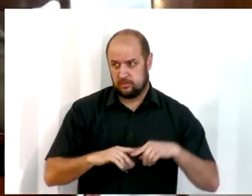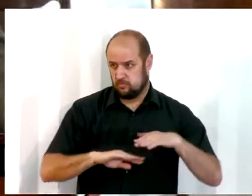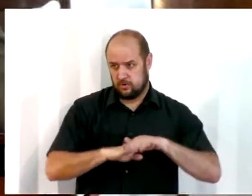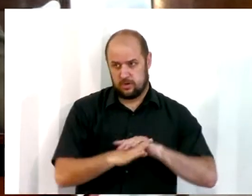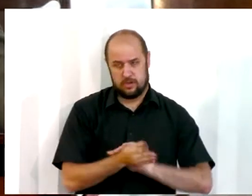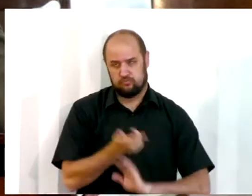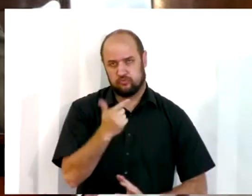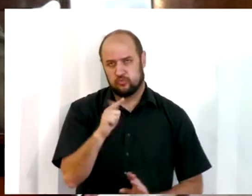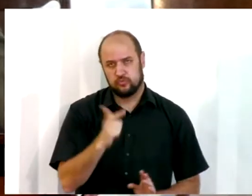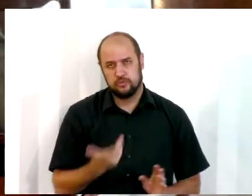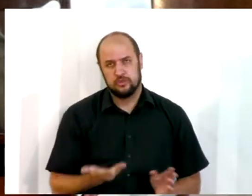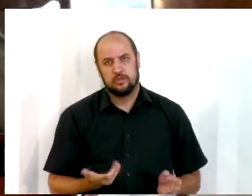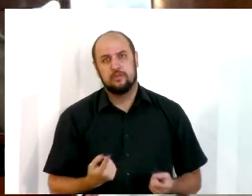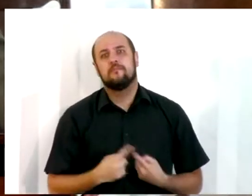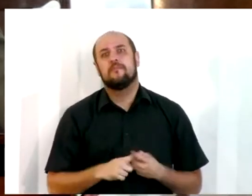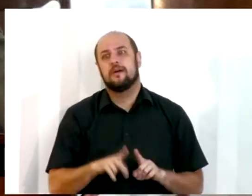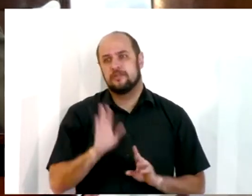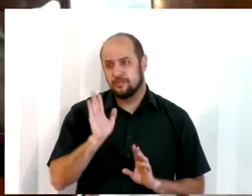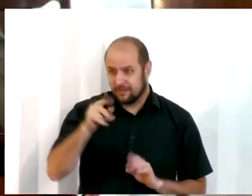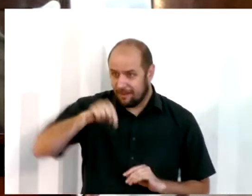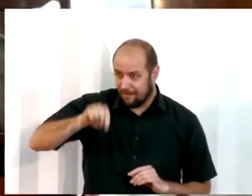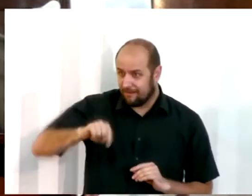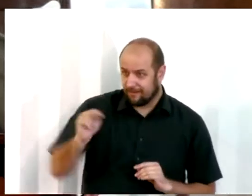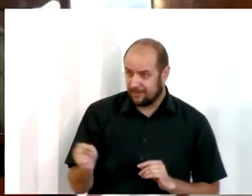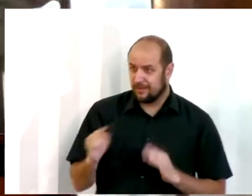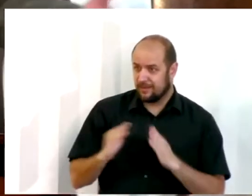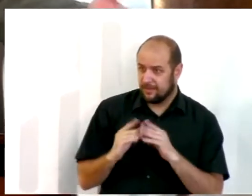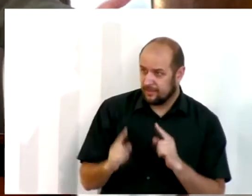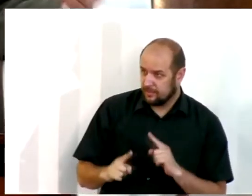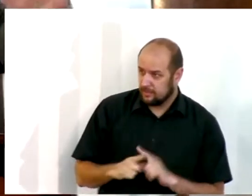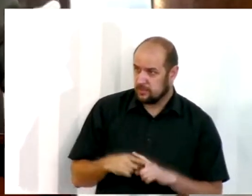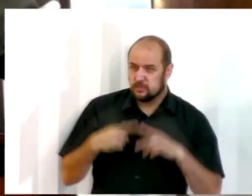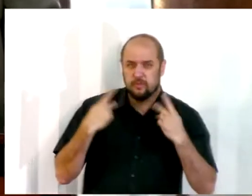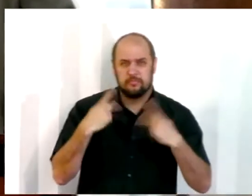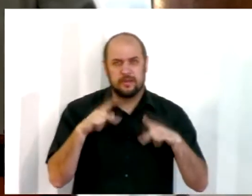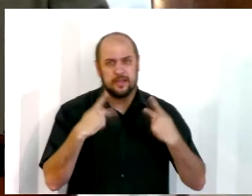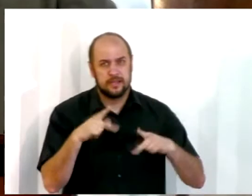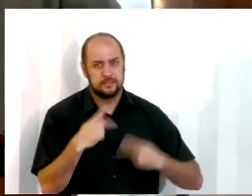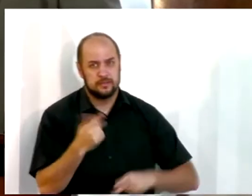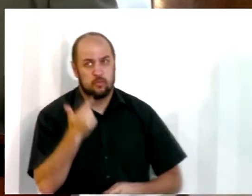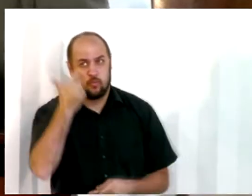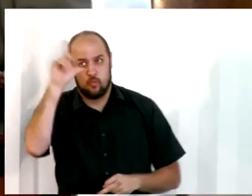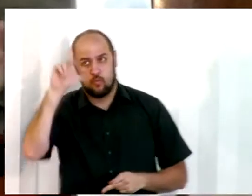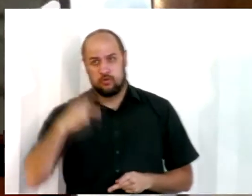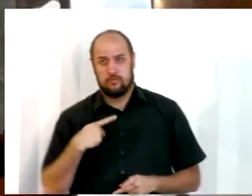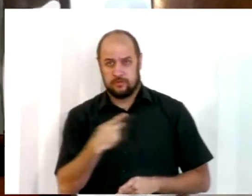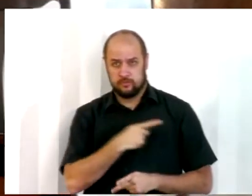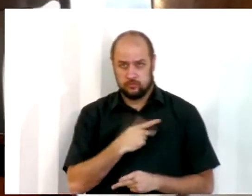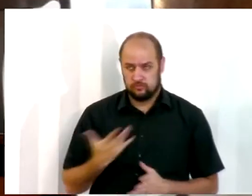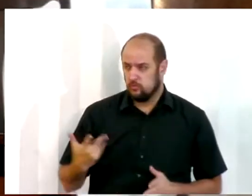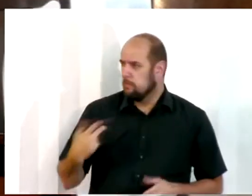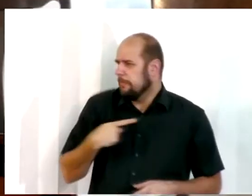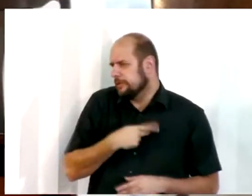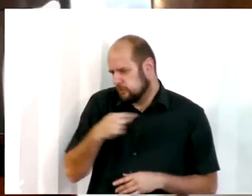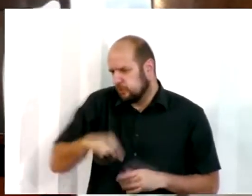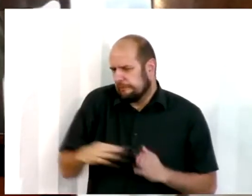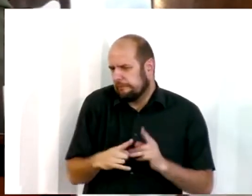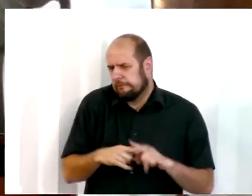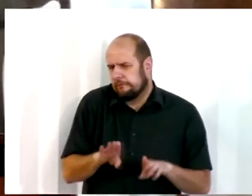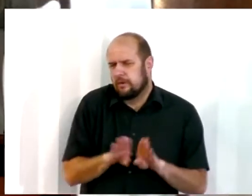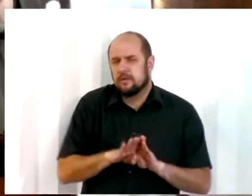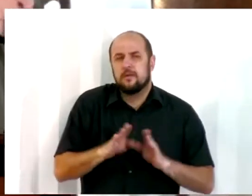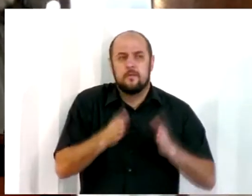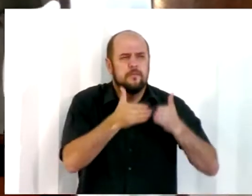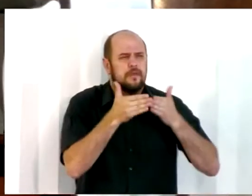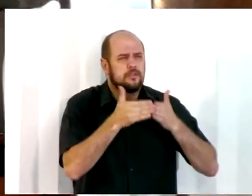fazer isso. Mas certamente já deve ter acontecido aqui na Igreja da Lapa, de um pregador de fora vir um pastor, ou até os pastores da igreja, e de repente falar